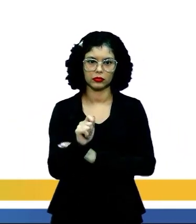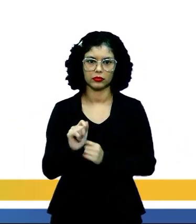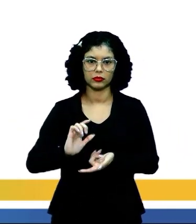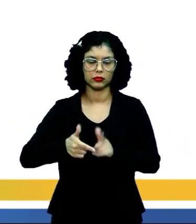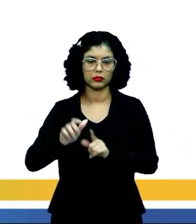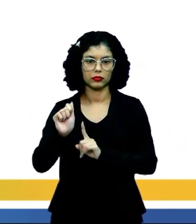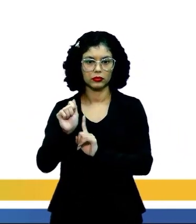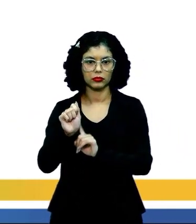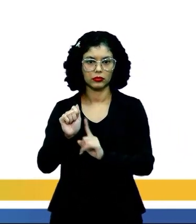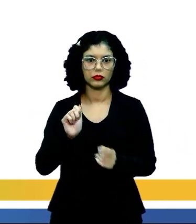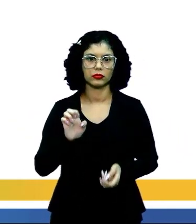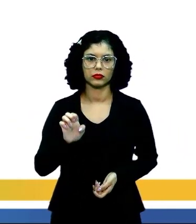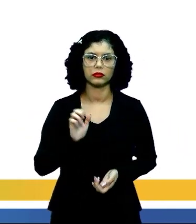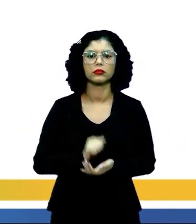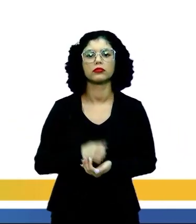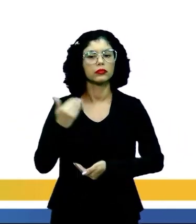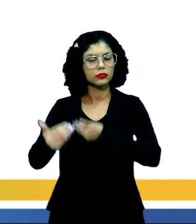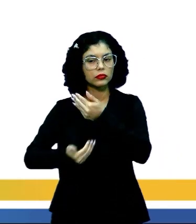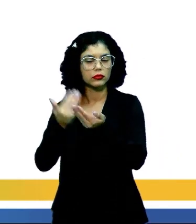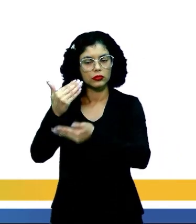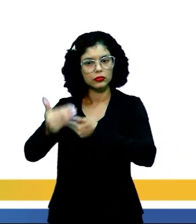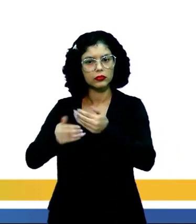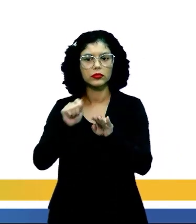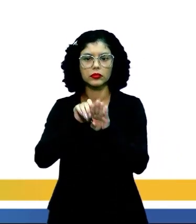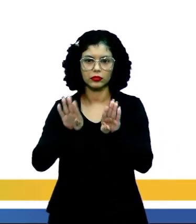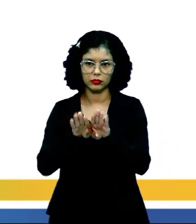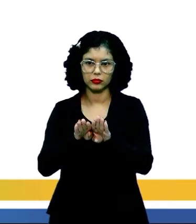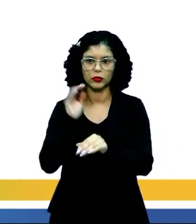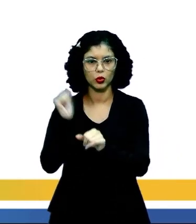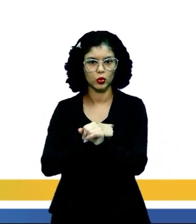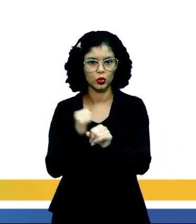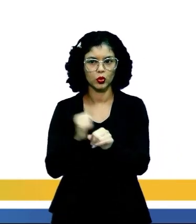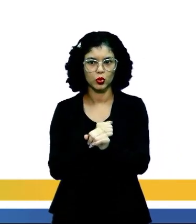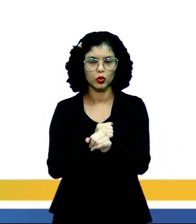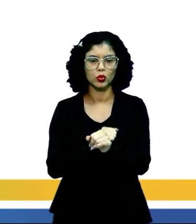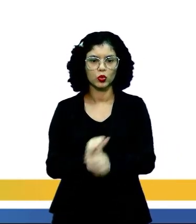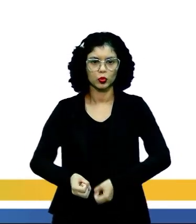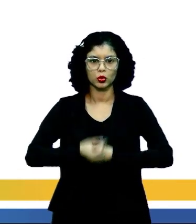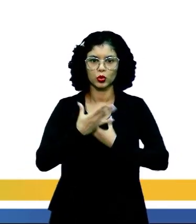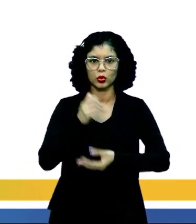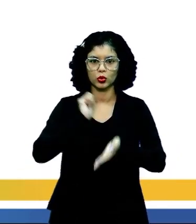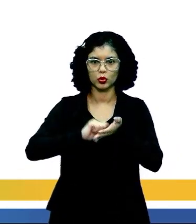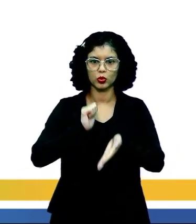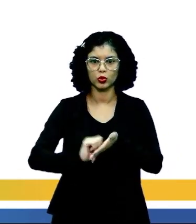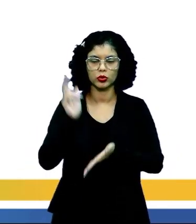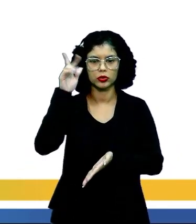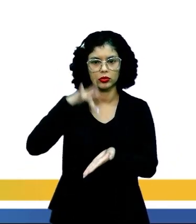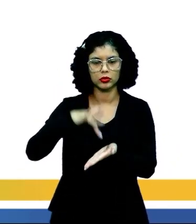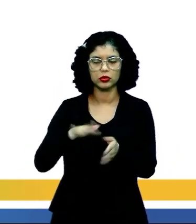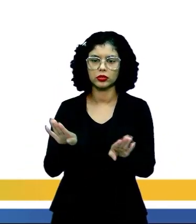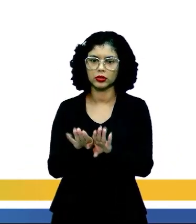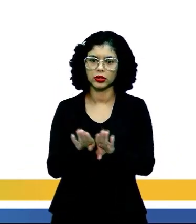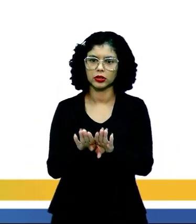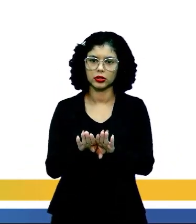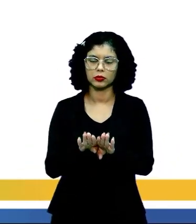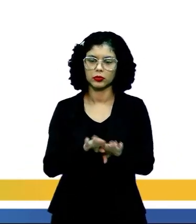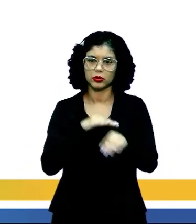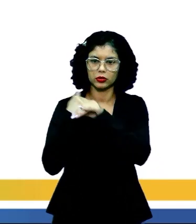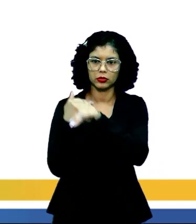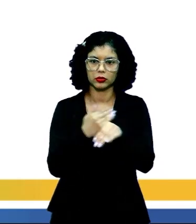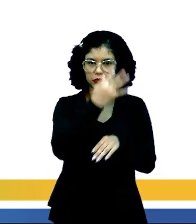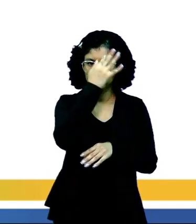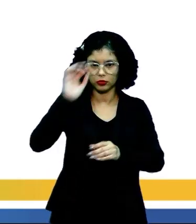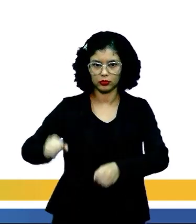Letra E. A ênfase no processo de construção de uma poesia descritiva e, ao mesmo tempo, filosófica, que